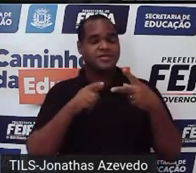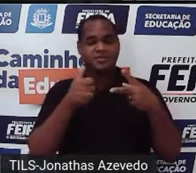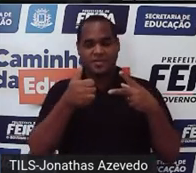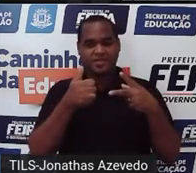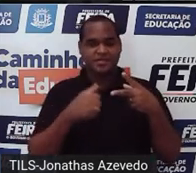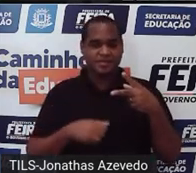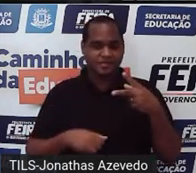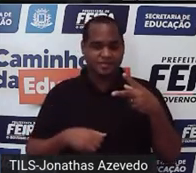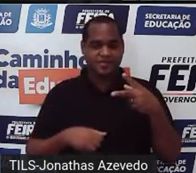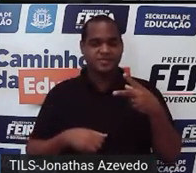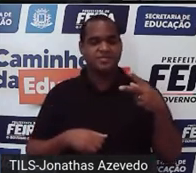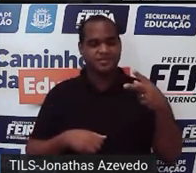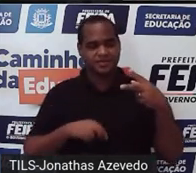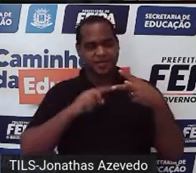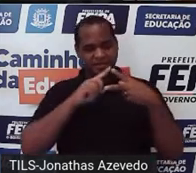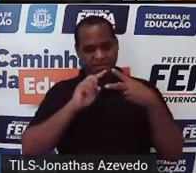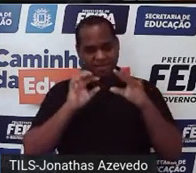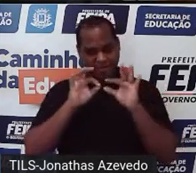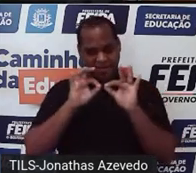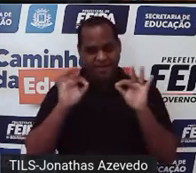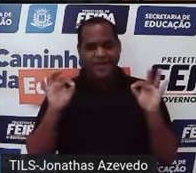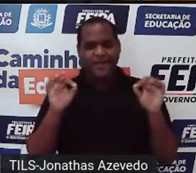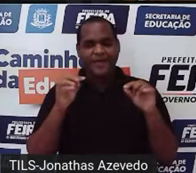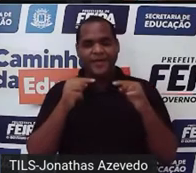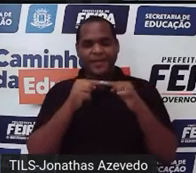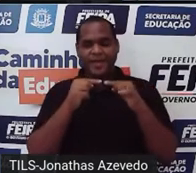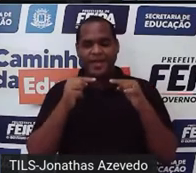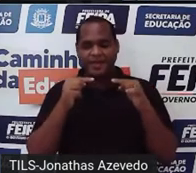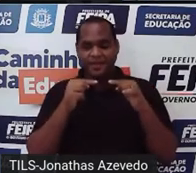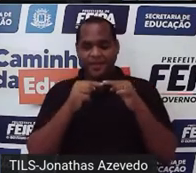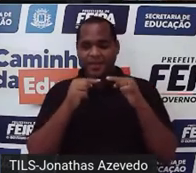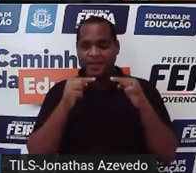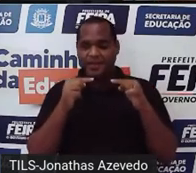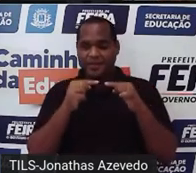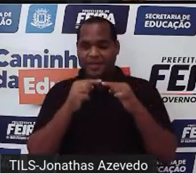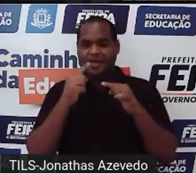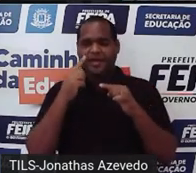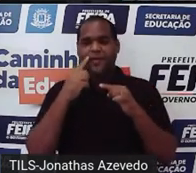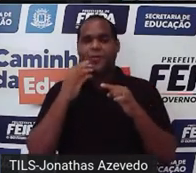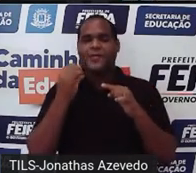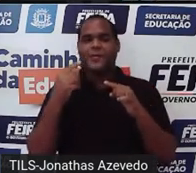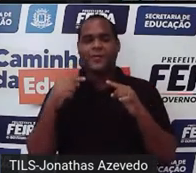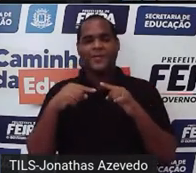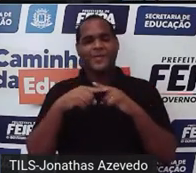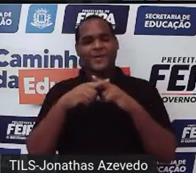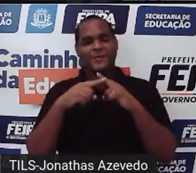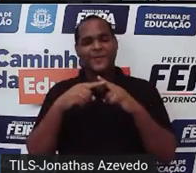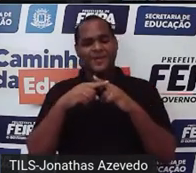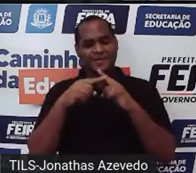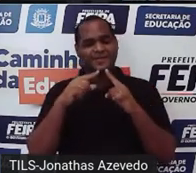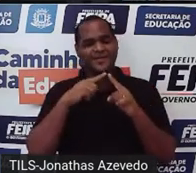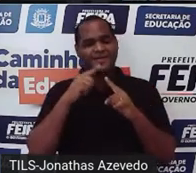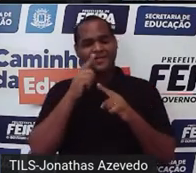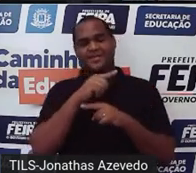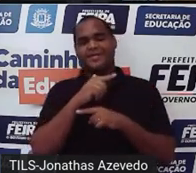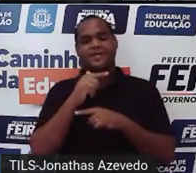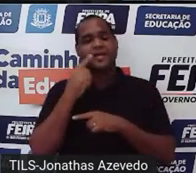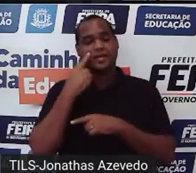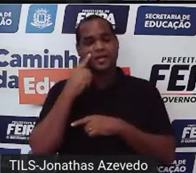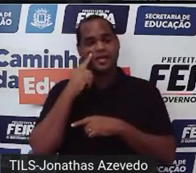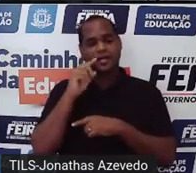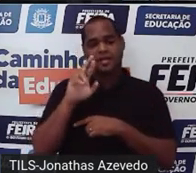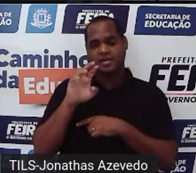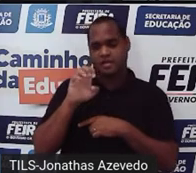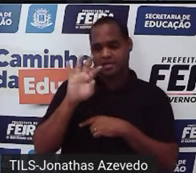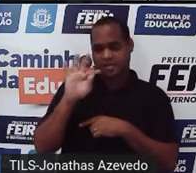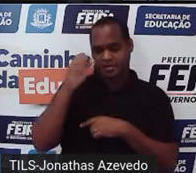né? Essas retas se tocam, elas se cruzam e essas retas a gente chama de retas